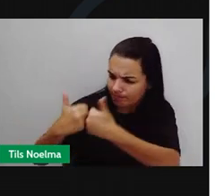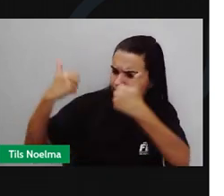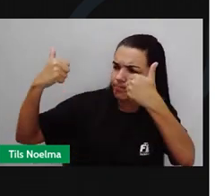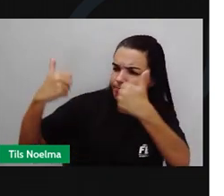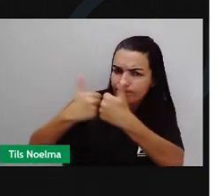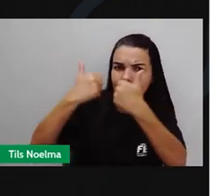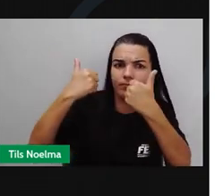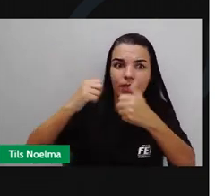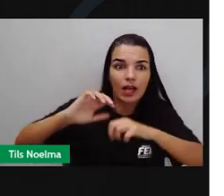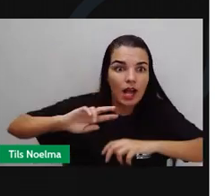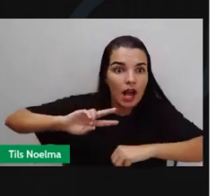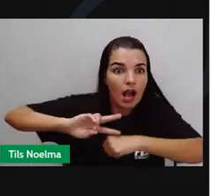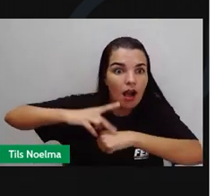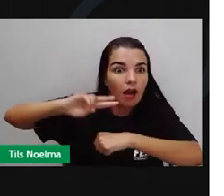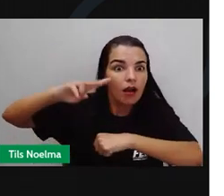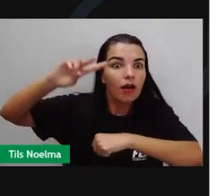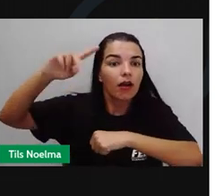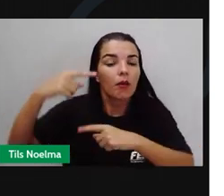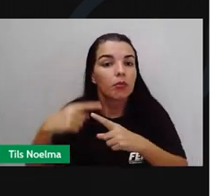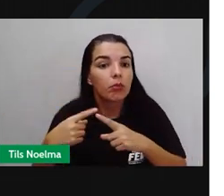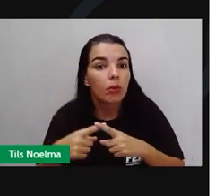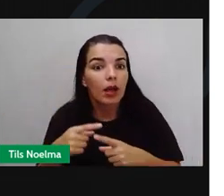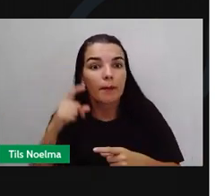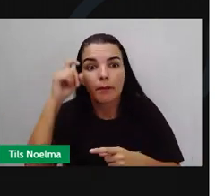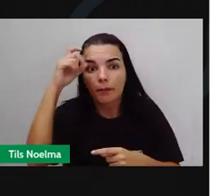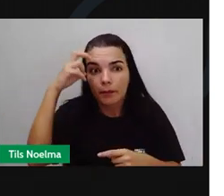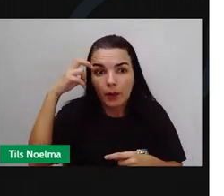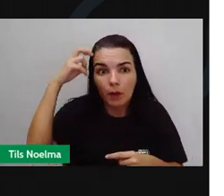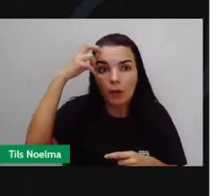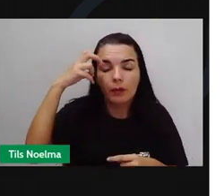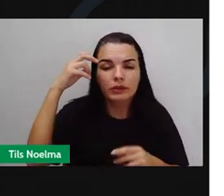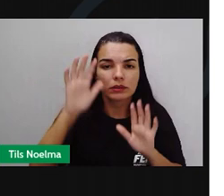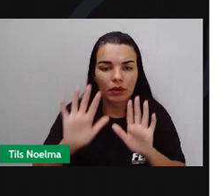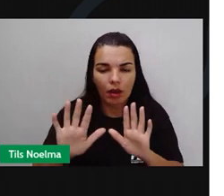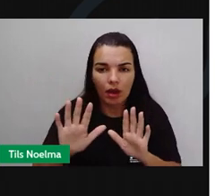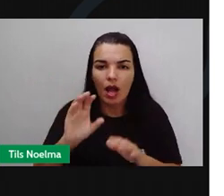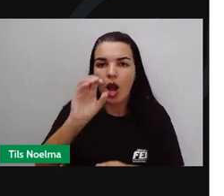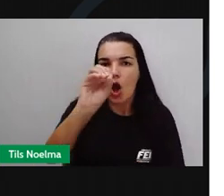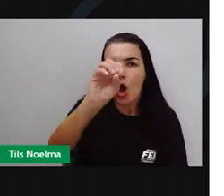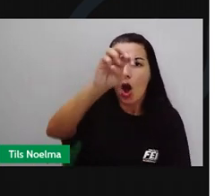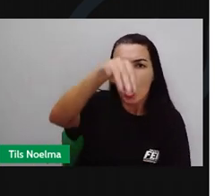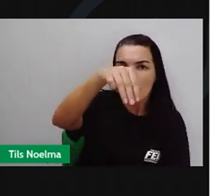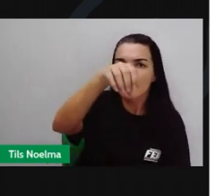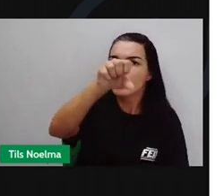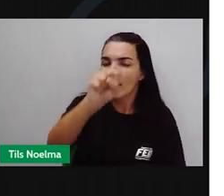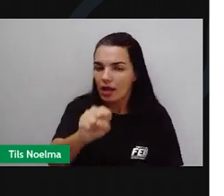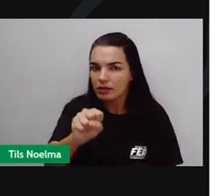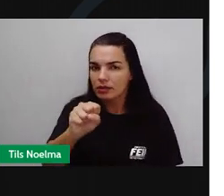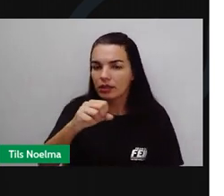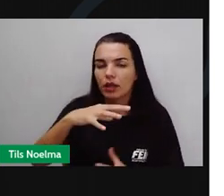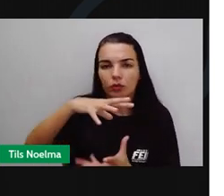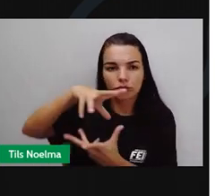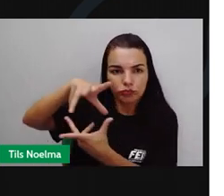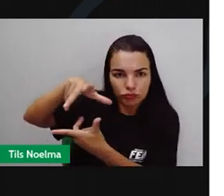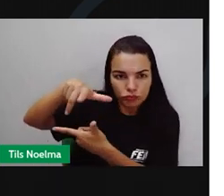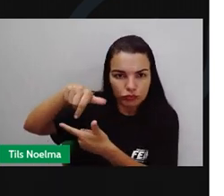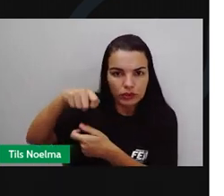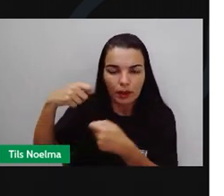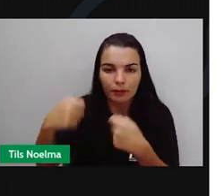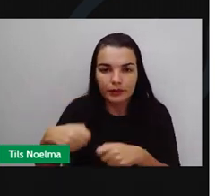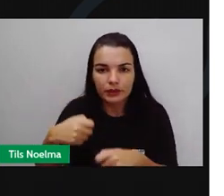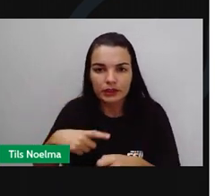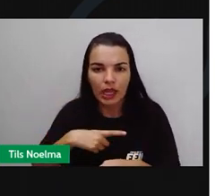crescendo e é uma grande preocupação mundial. Segundo a Organização Mundial da Saúde, é urgente o desenvolvimento de novos